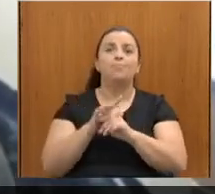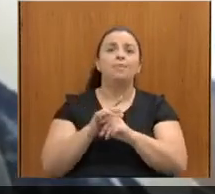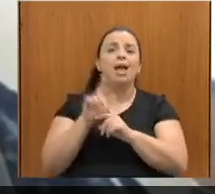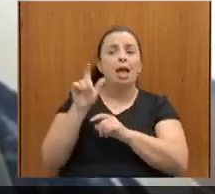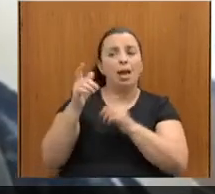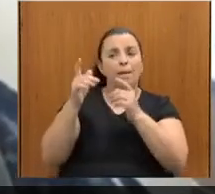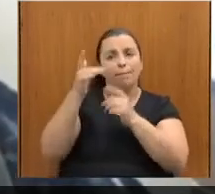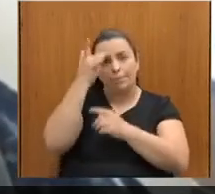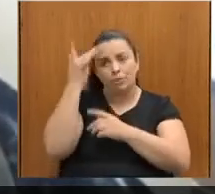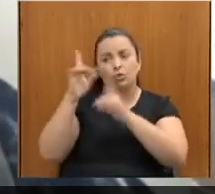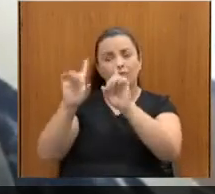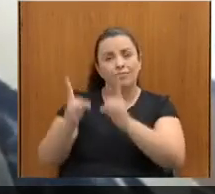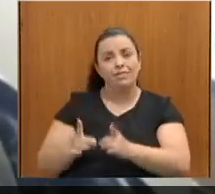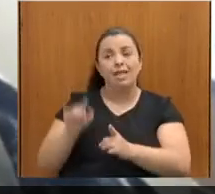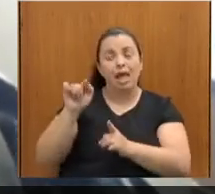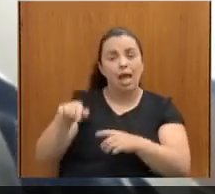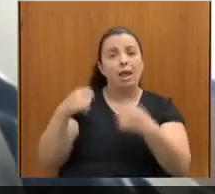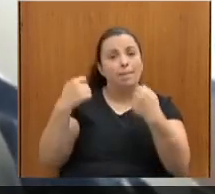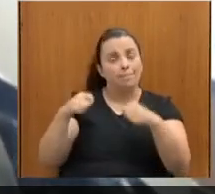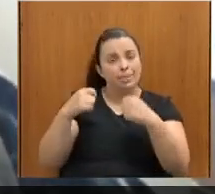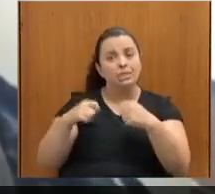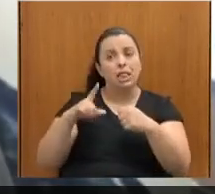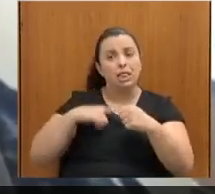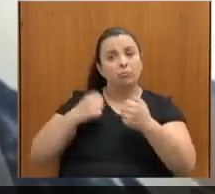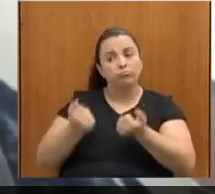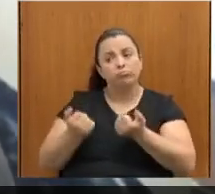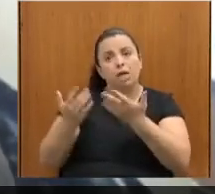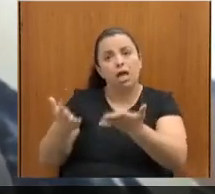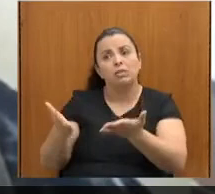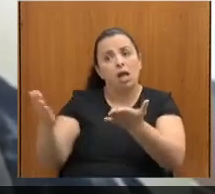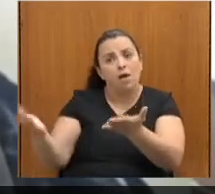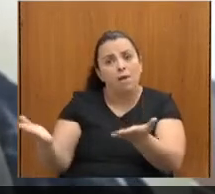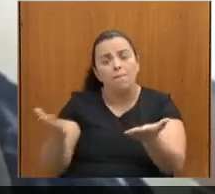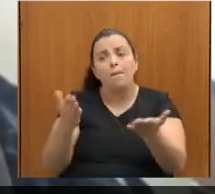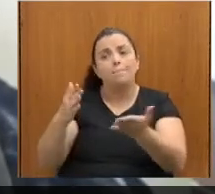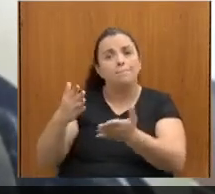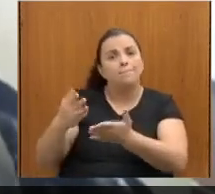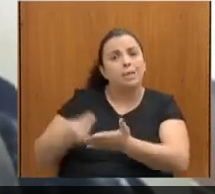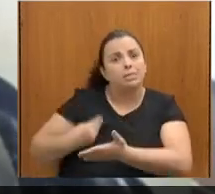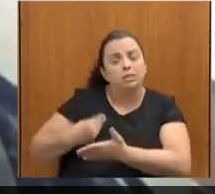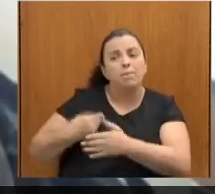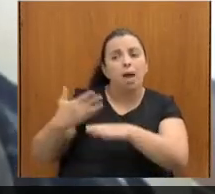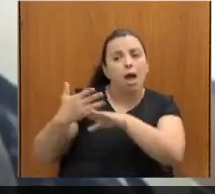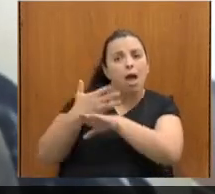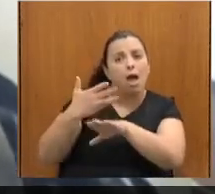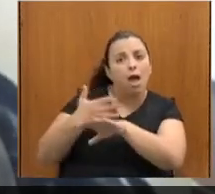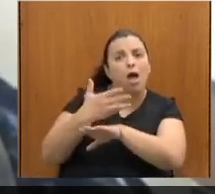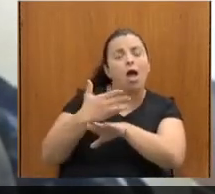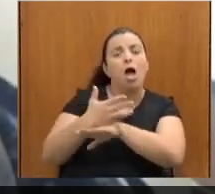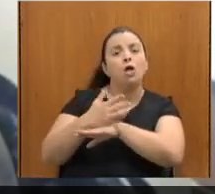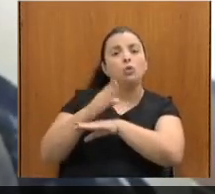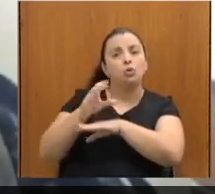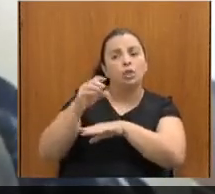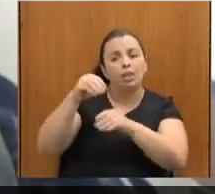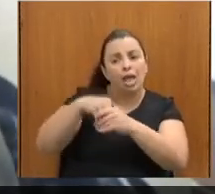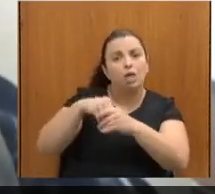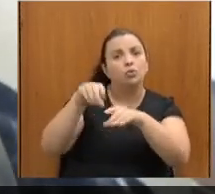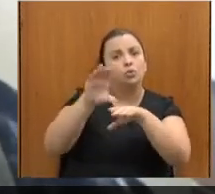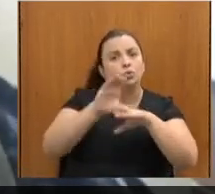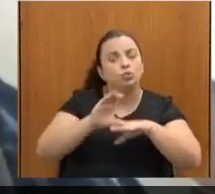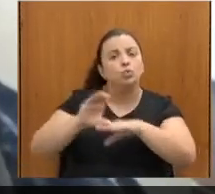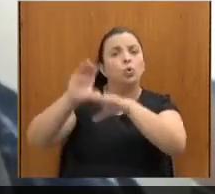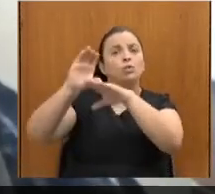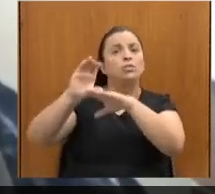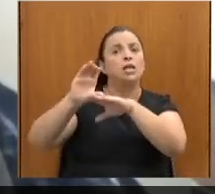esse protagonismo de participar dos conselhos, participar e saber como que elas podem ajudar,